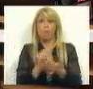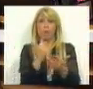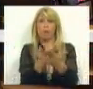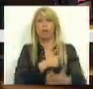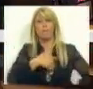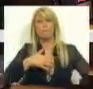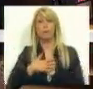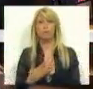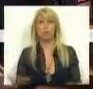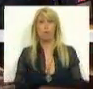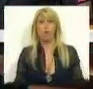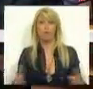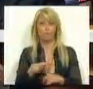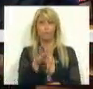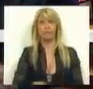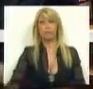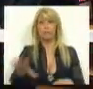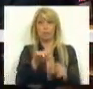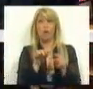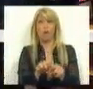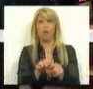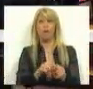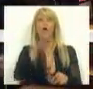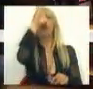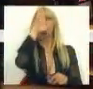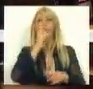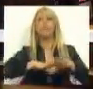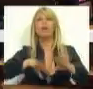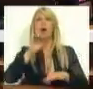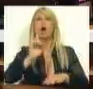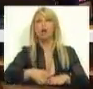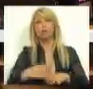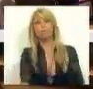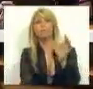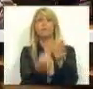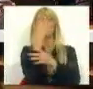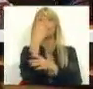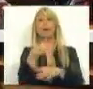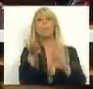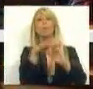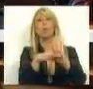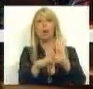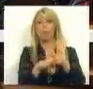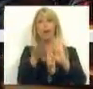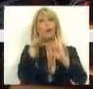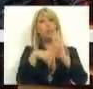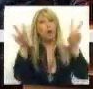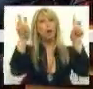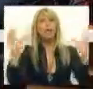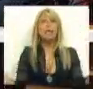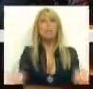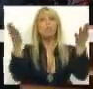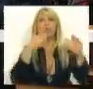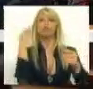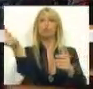Ora bem, perante este cenário, o Governo cria um programa. O programa Impulso Jovem. E começa por não